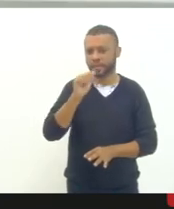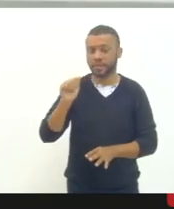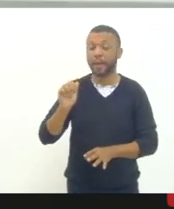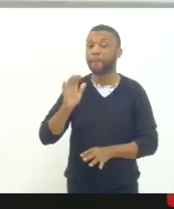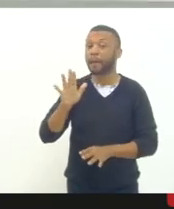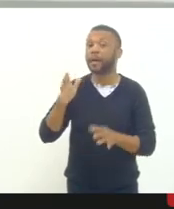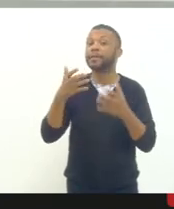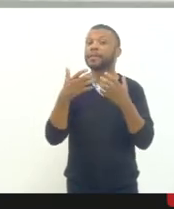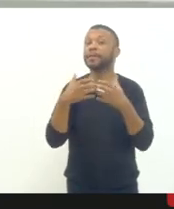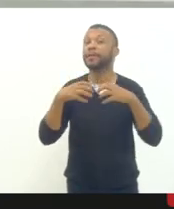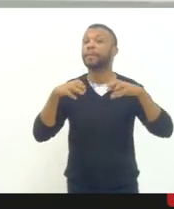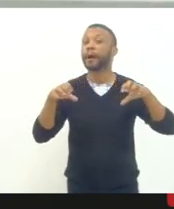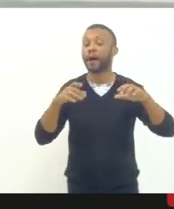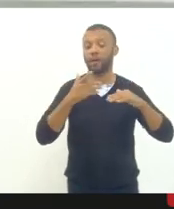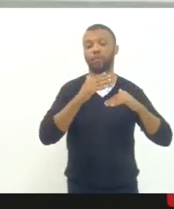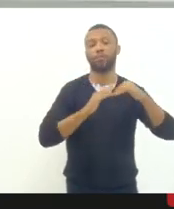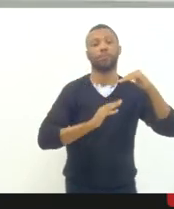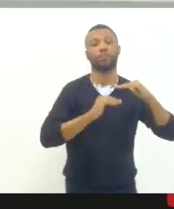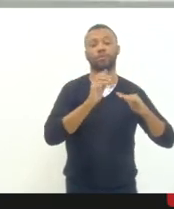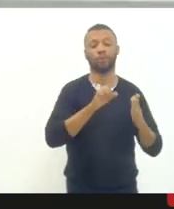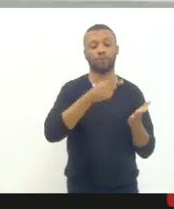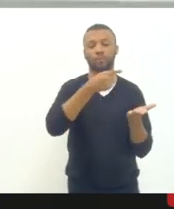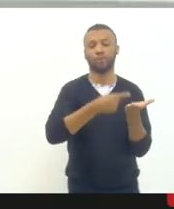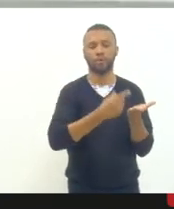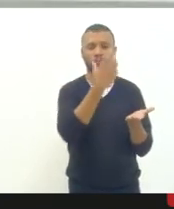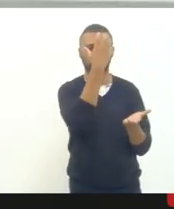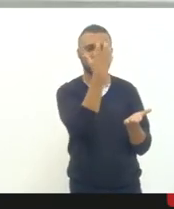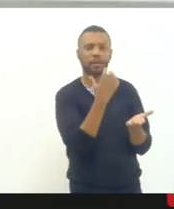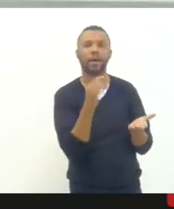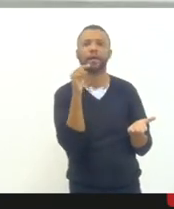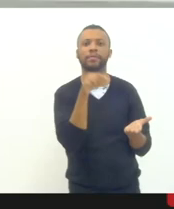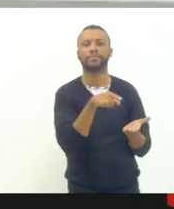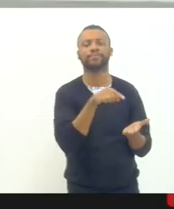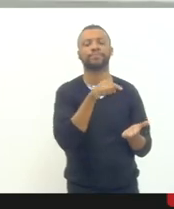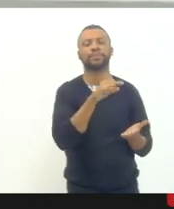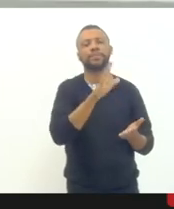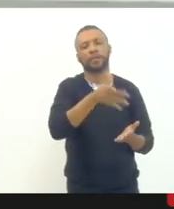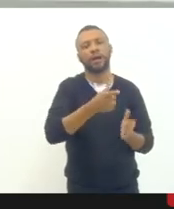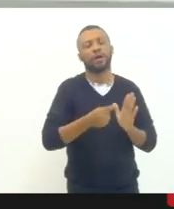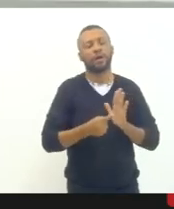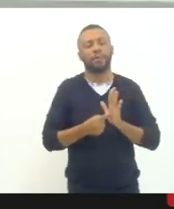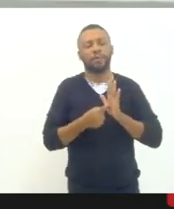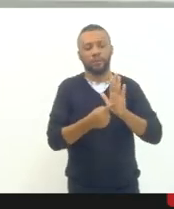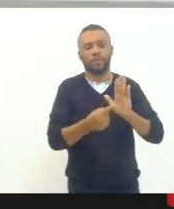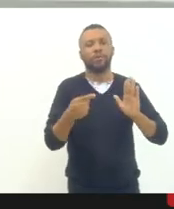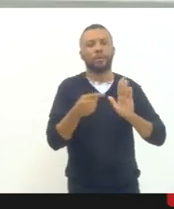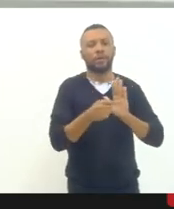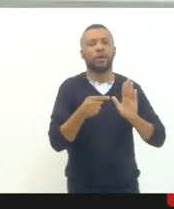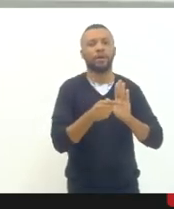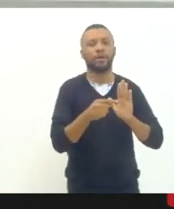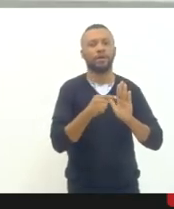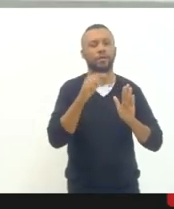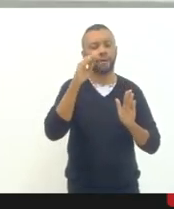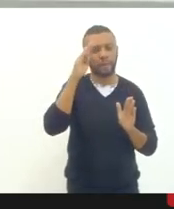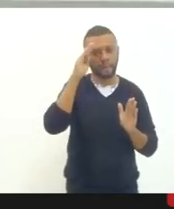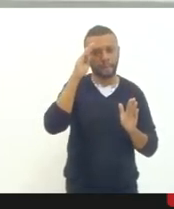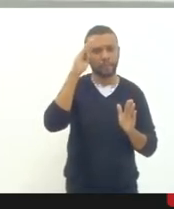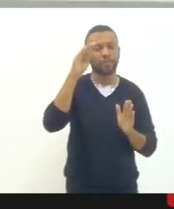a seriedade o compromisso dos profissionais que já demonstraram isso inclusive